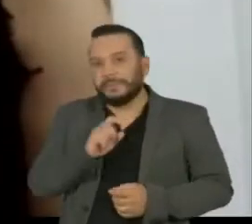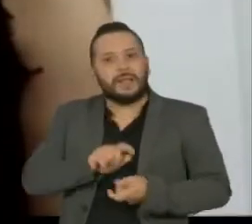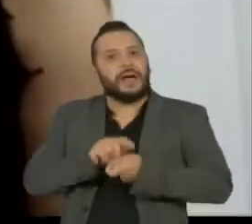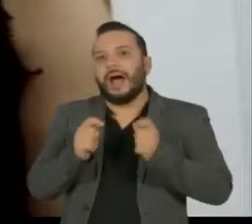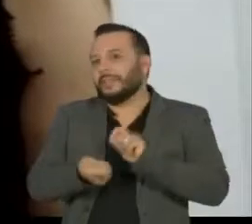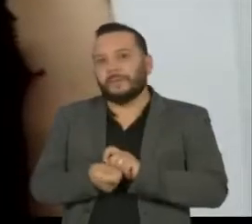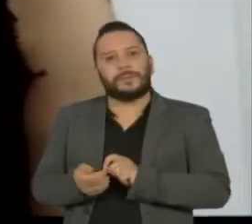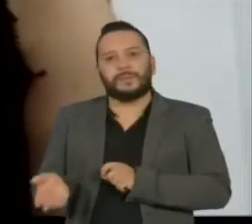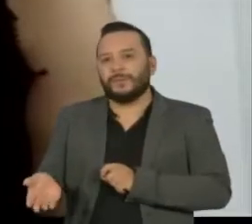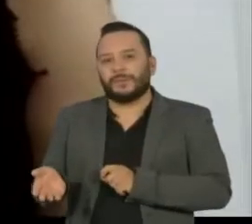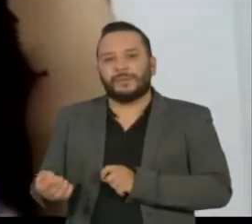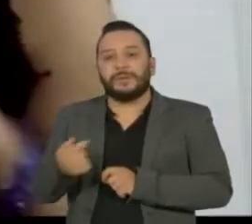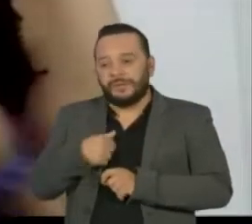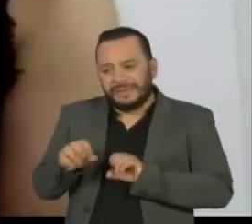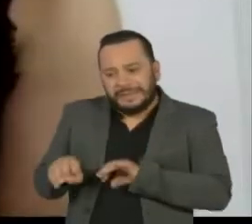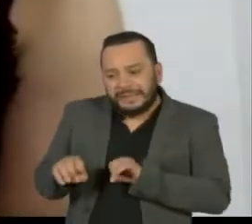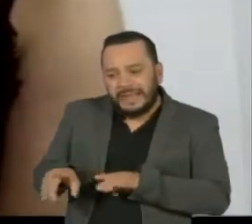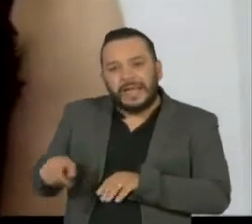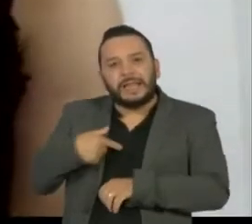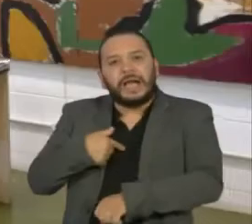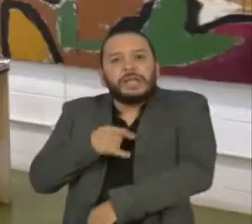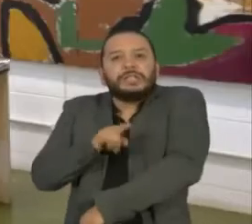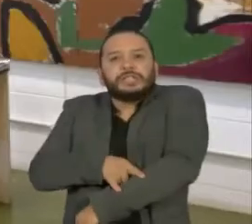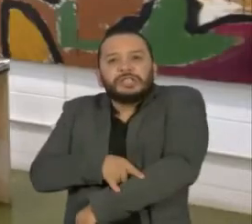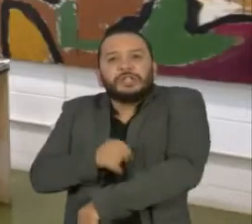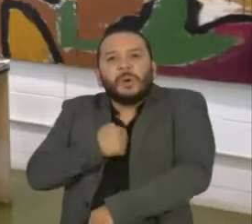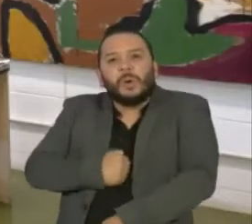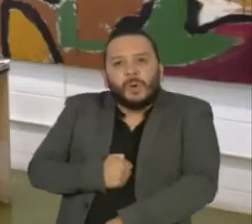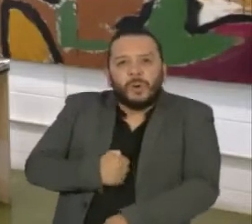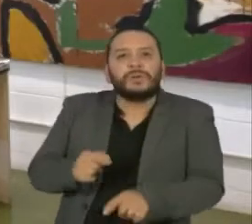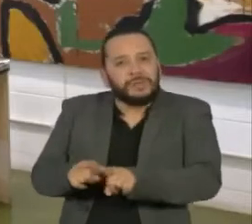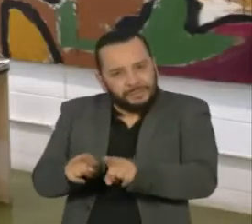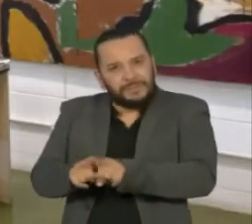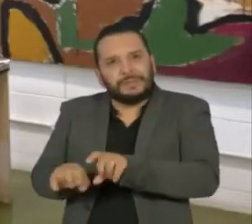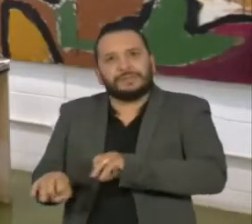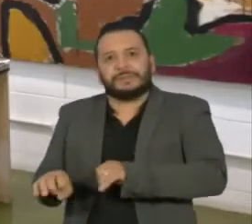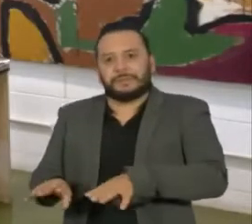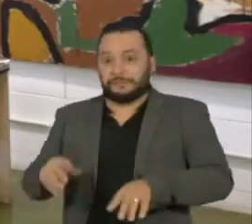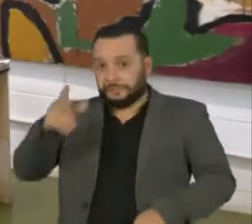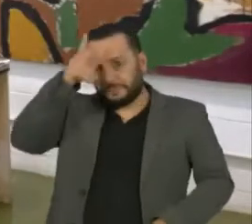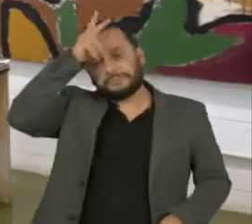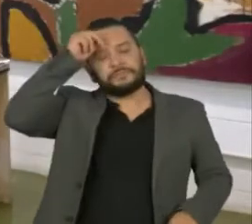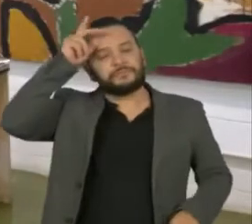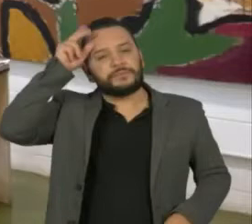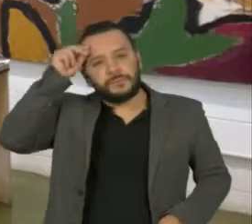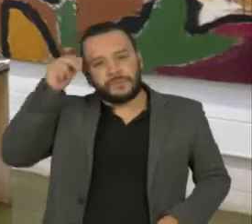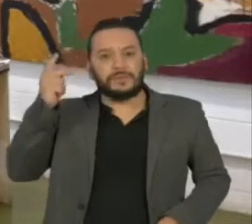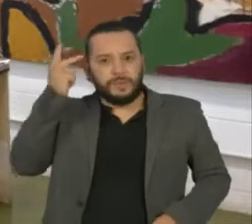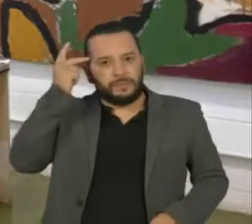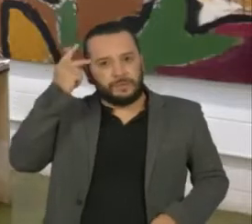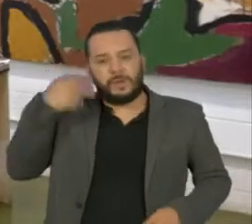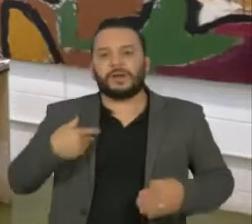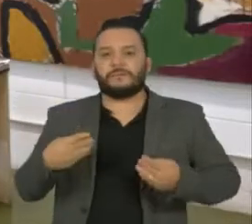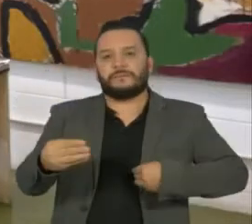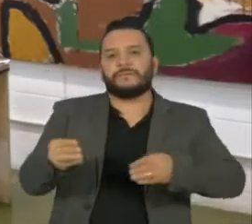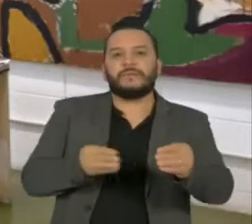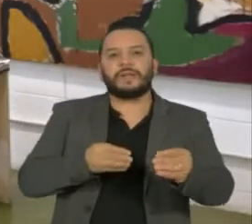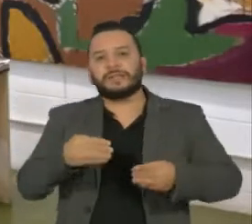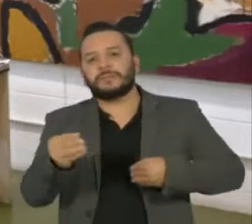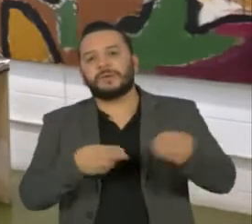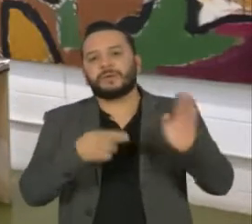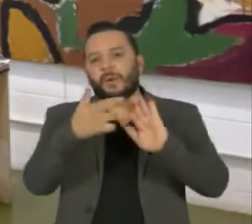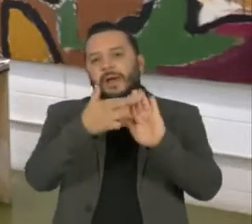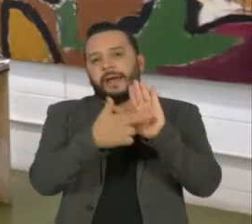conseguir ensinar o local que ela faz xixi e cocô. A Prefeitura de São Paulo também facilitou o processo de adoção de cães e gatos